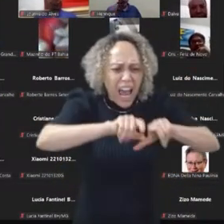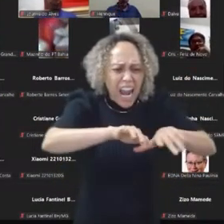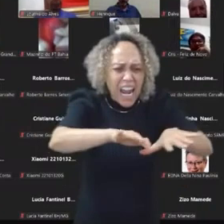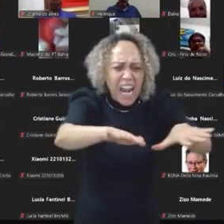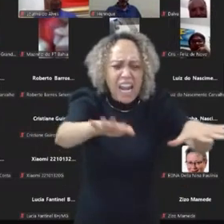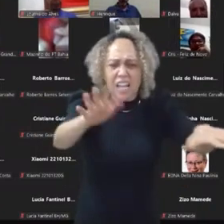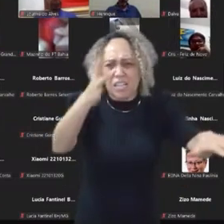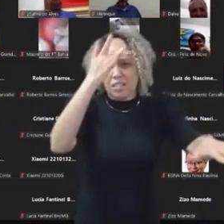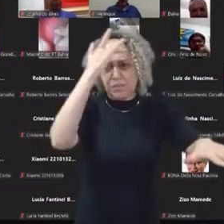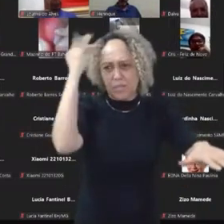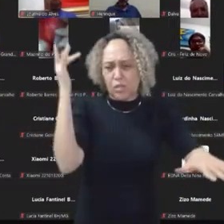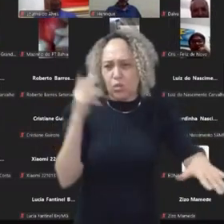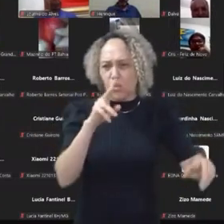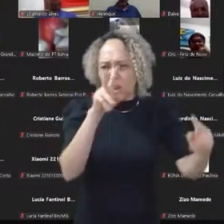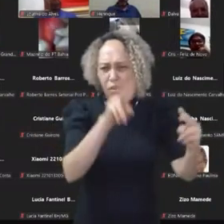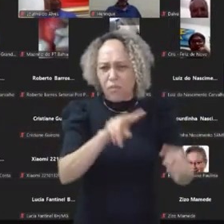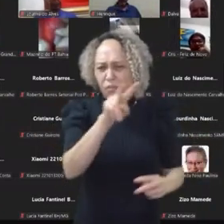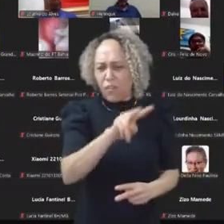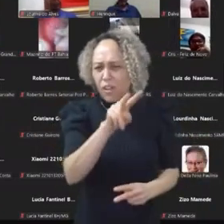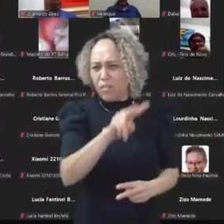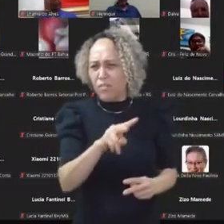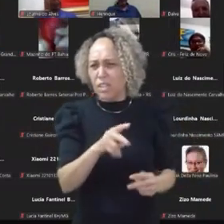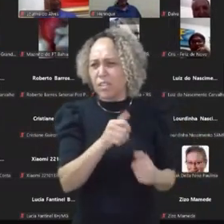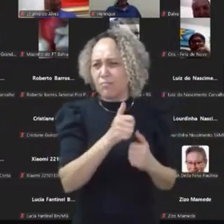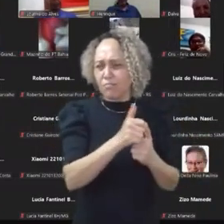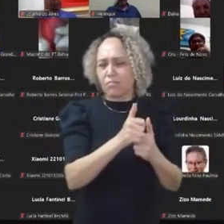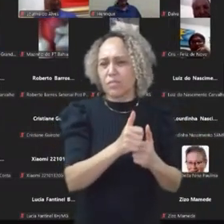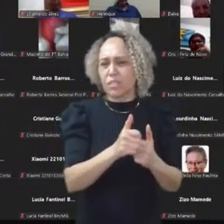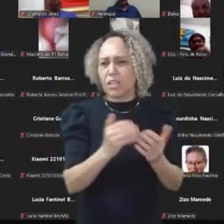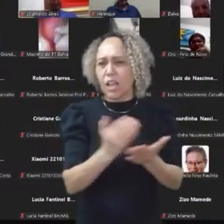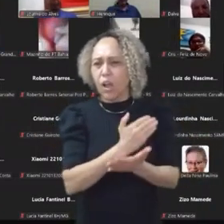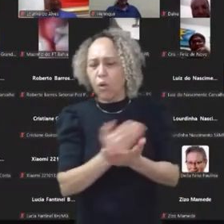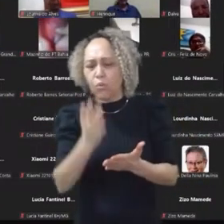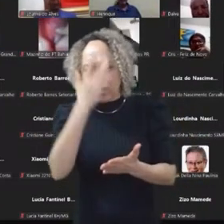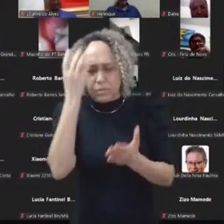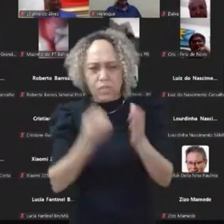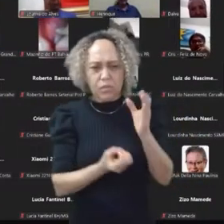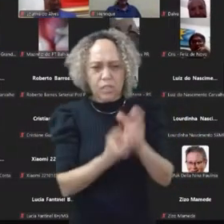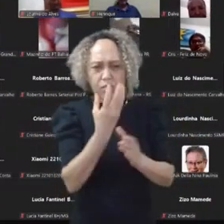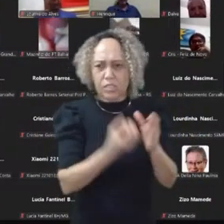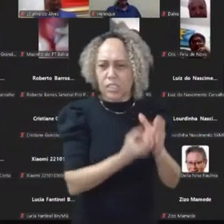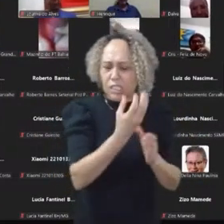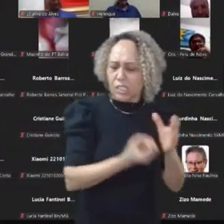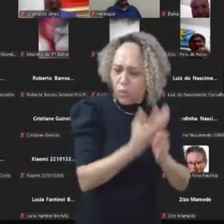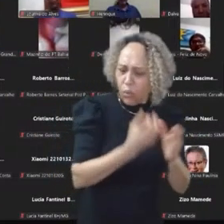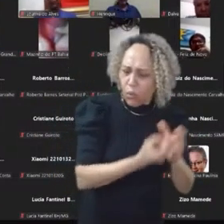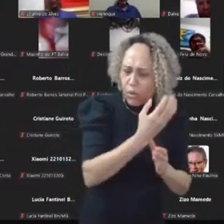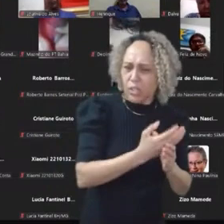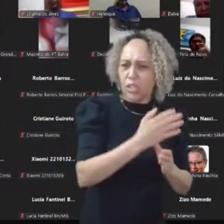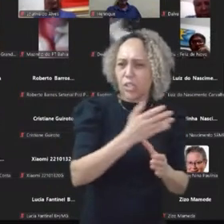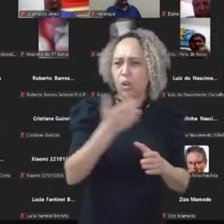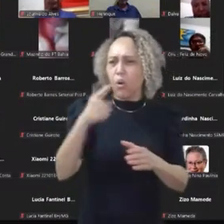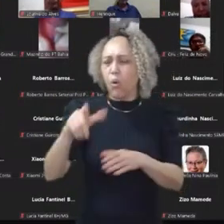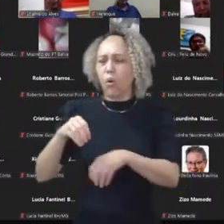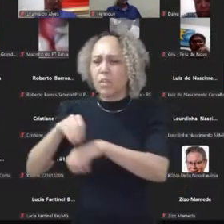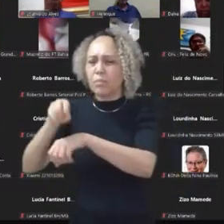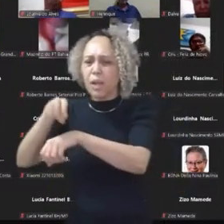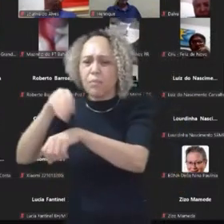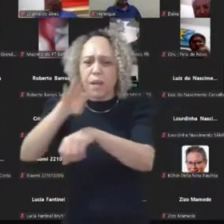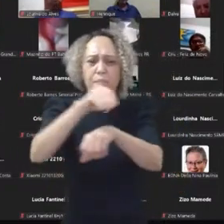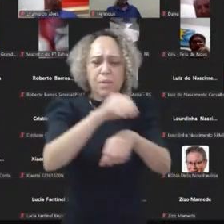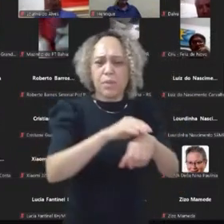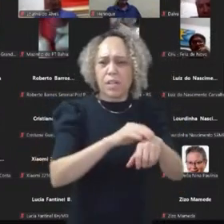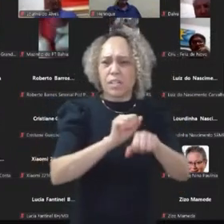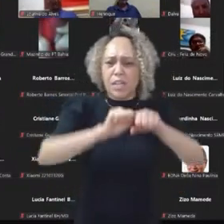uma ideia de algumas pessoas produzem conteúdo massivamente, outras distribuem esse conteúdo massivamente para que chegue as pessoas.